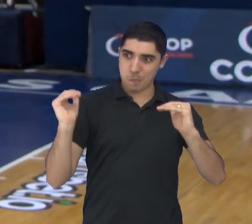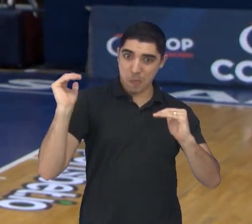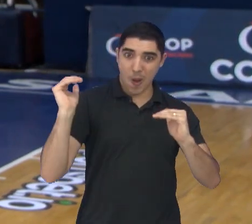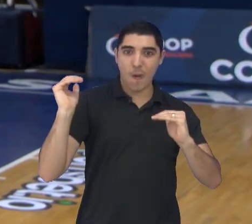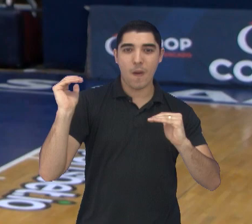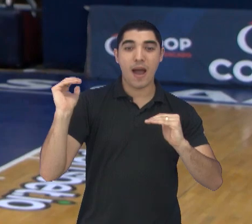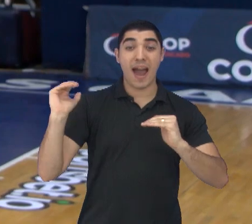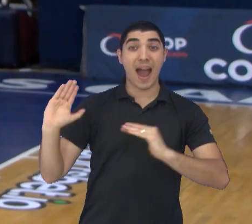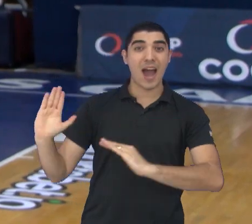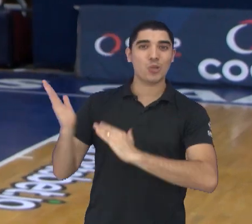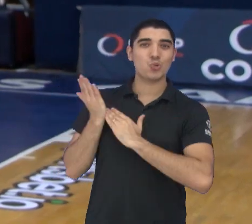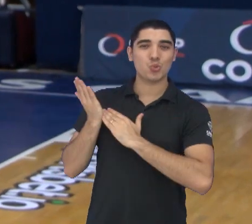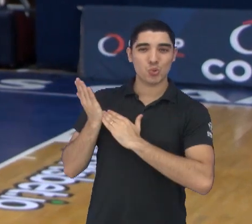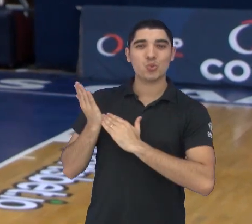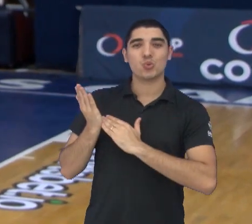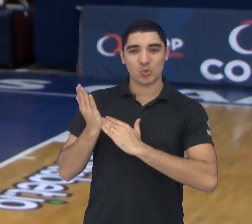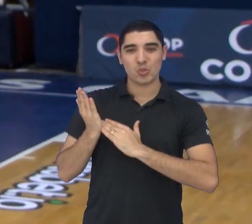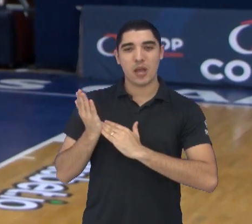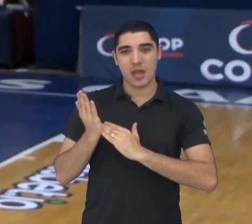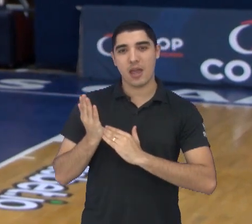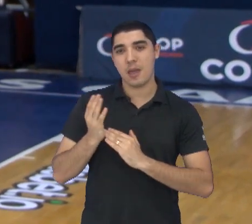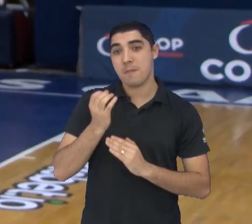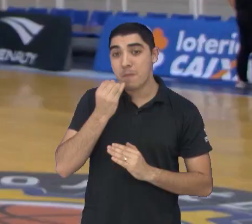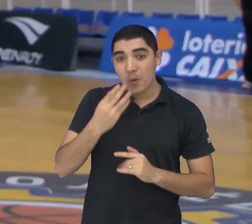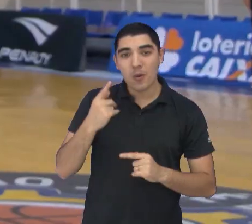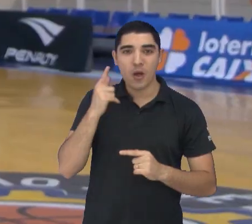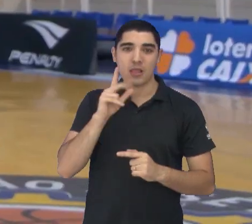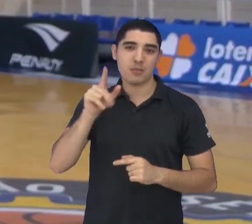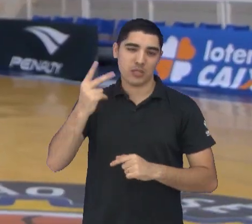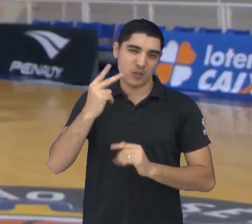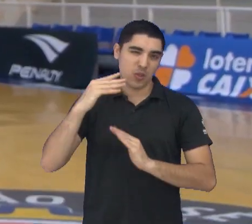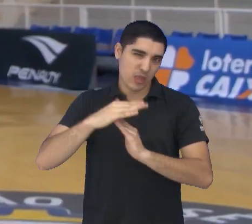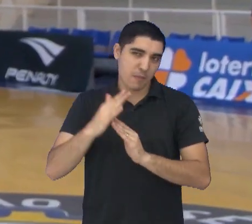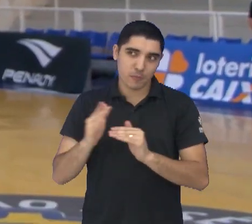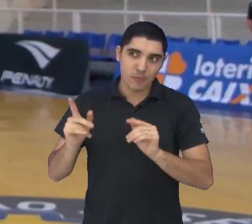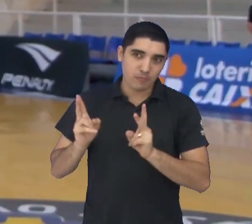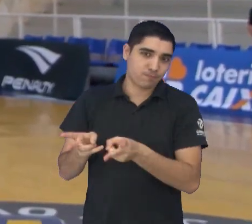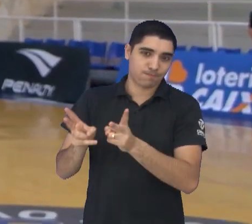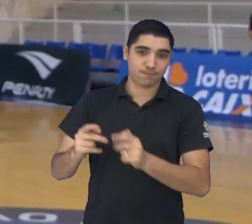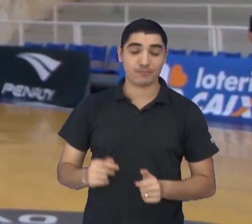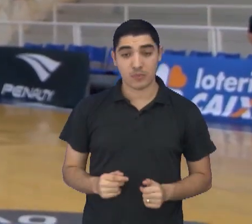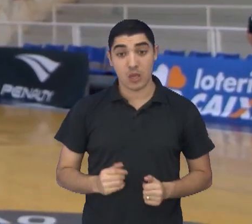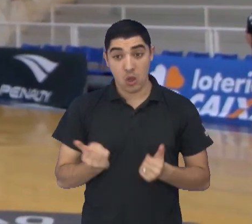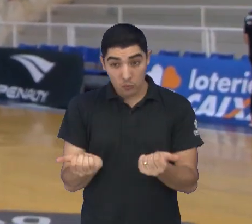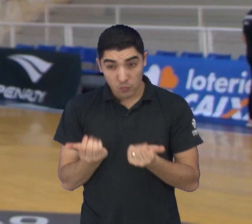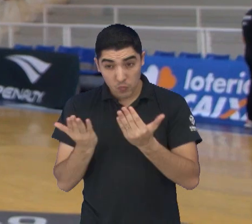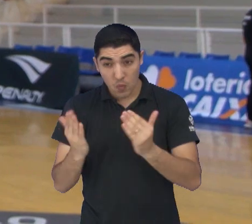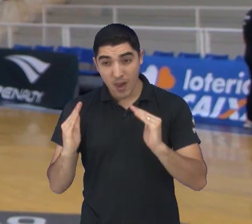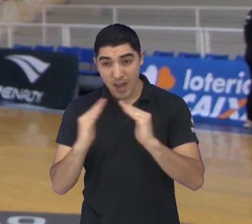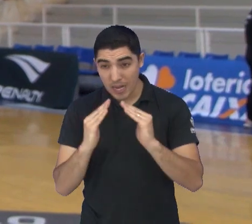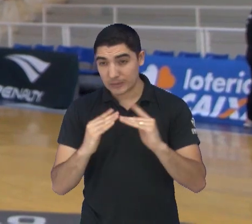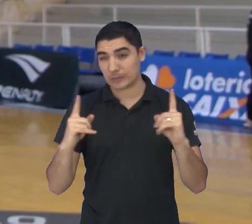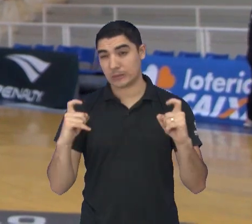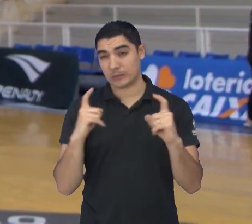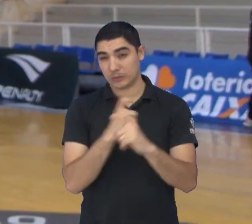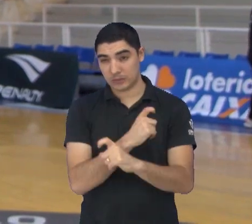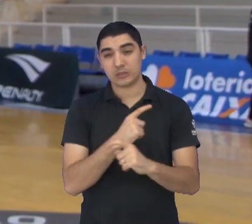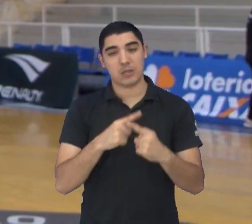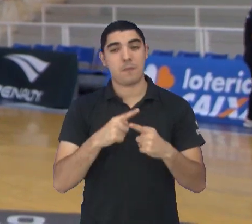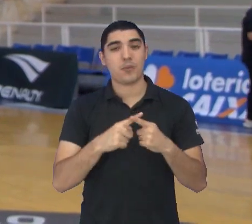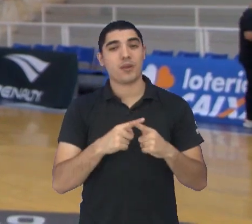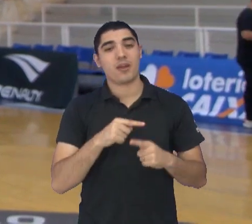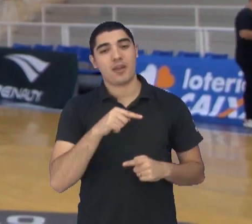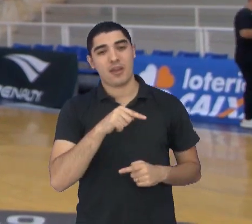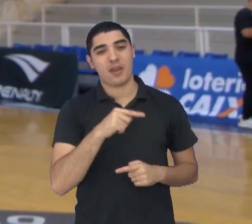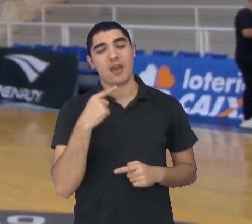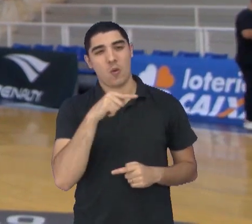ajudou. Tivemos um saldo bom para o segundo tempo. Para a gente era um jogo fora de casa, dificílimo. Eles estavam com todo um paulista a mais de